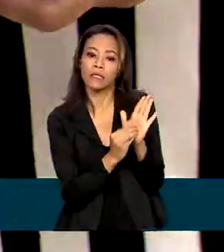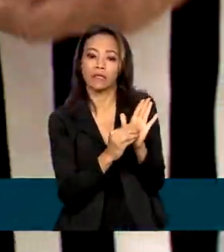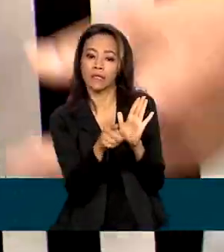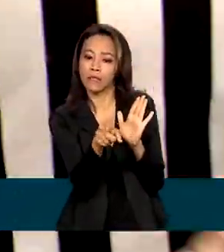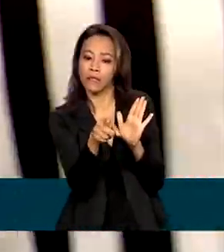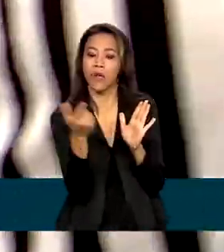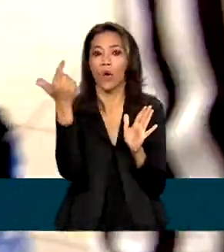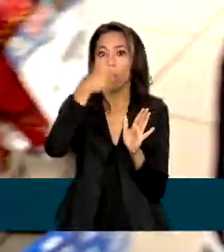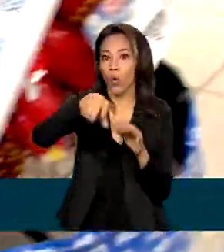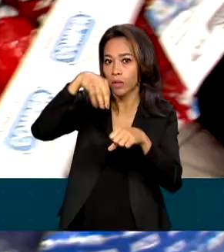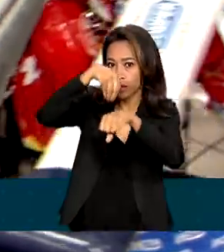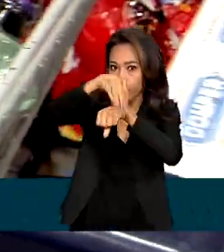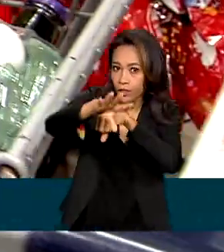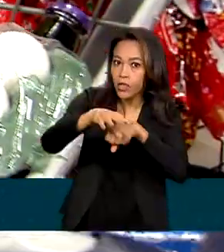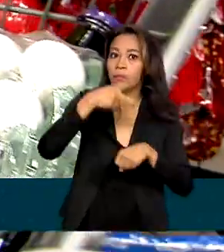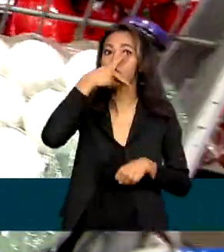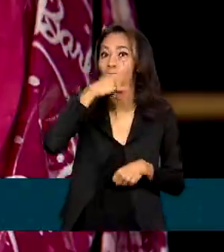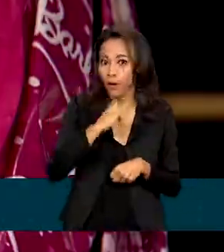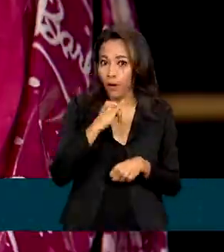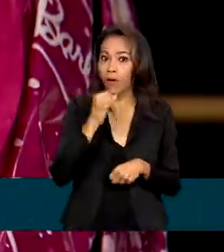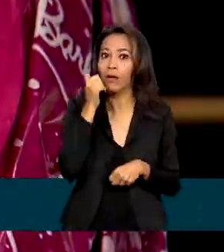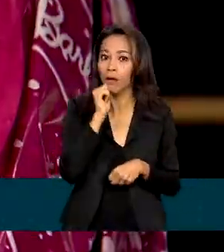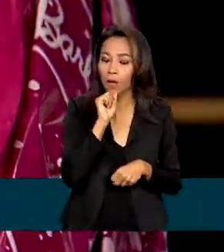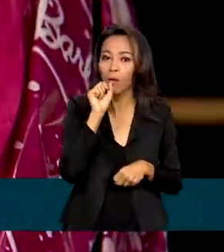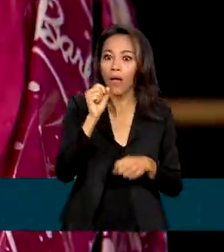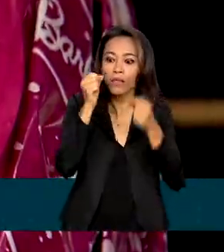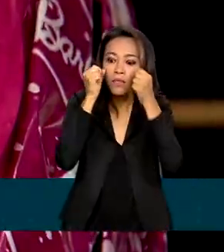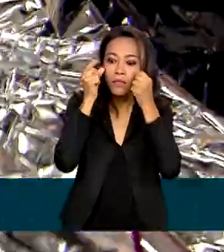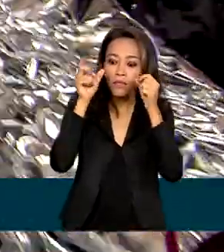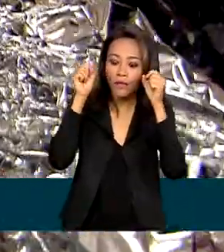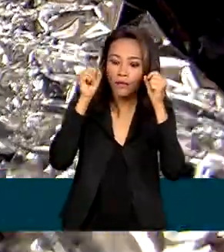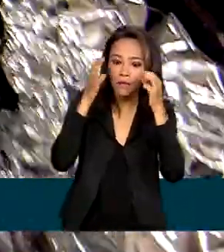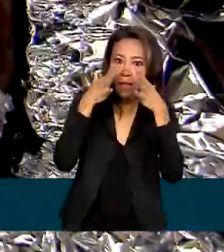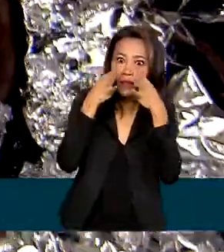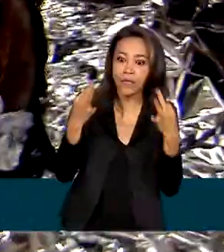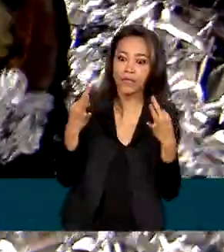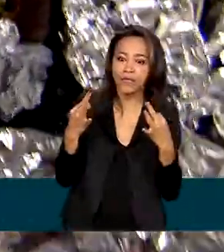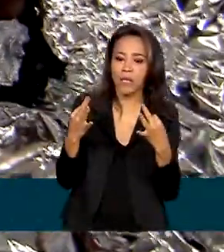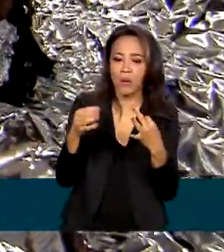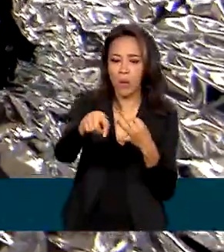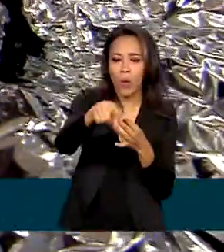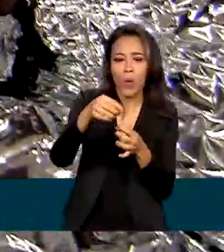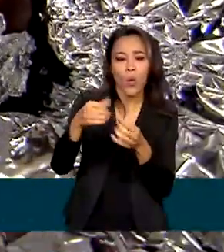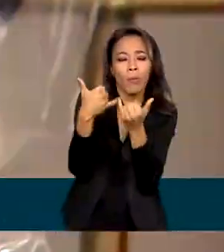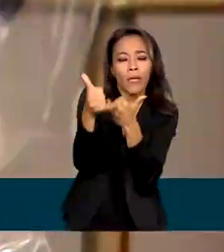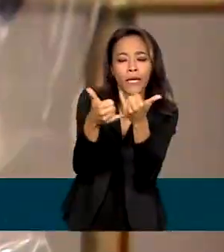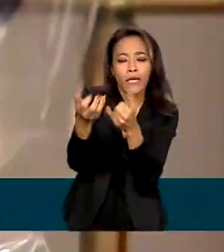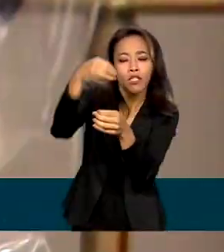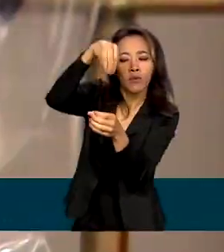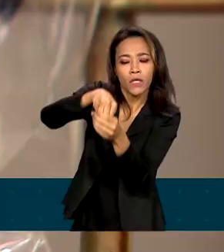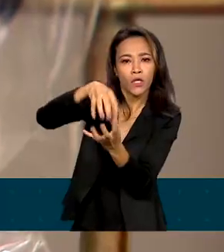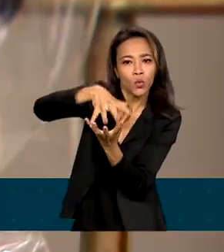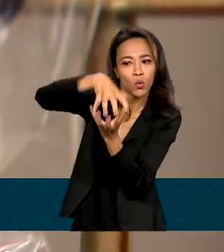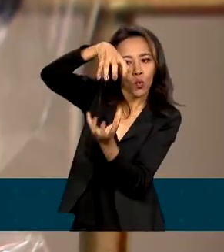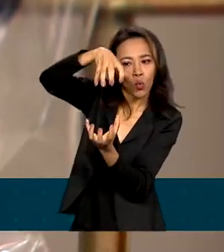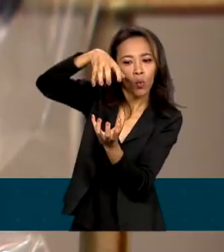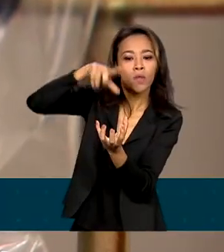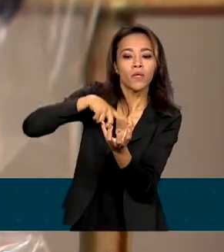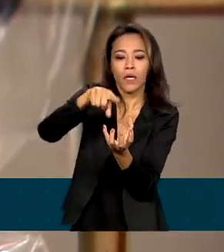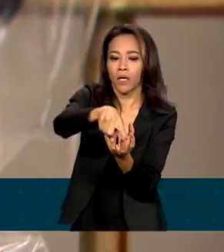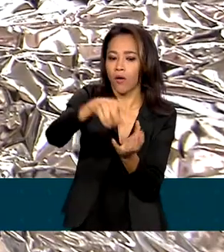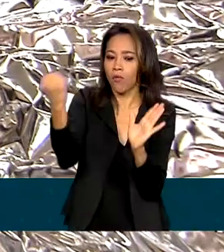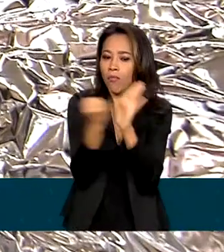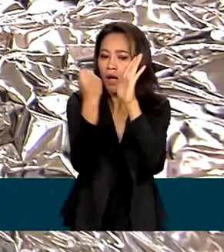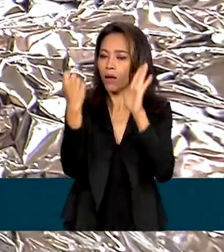Outra dica, neste caso, para os pais é ficar atento se o brinquedo que vem como brinde dentro do ovo contém o certificado de